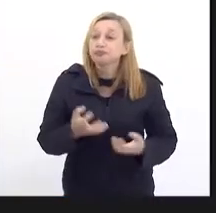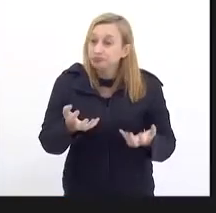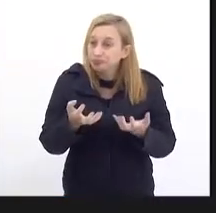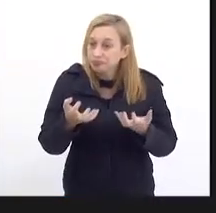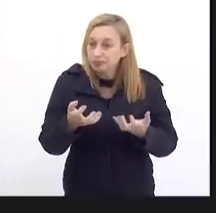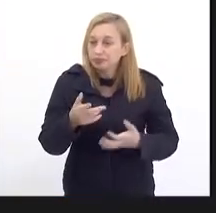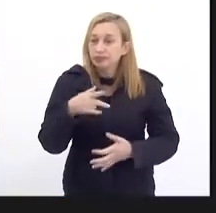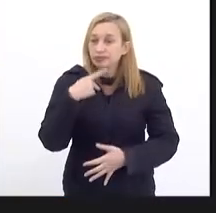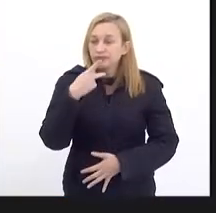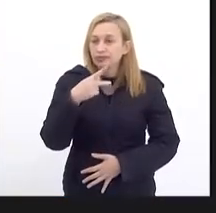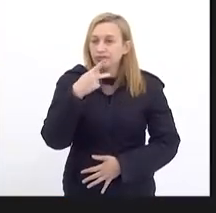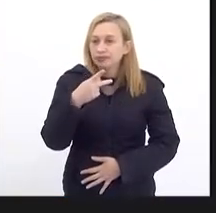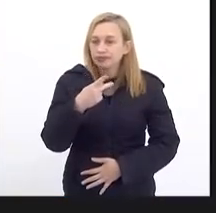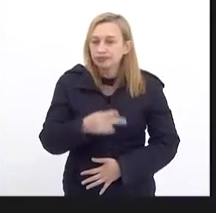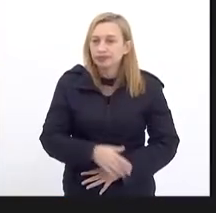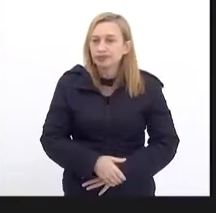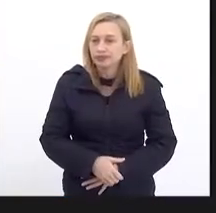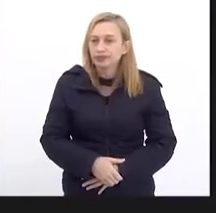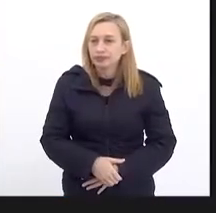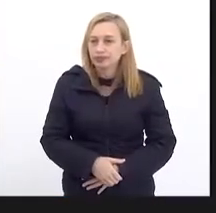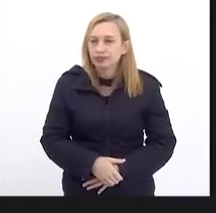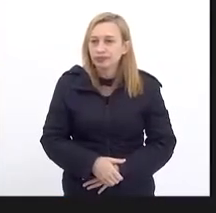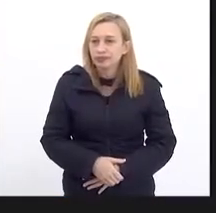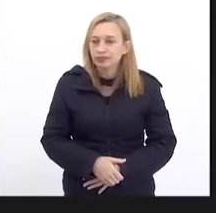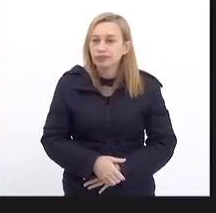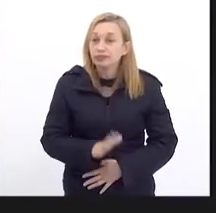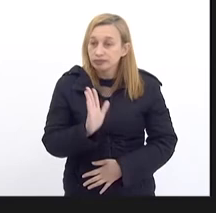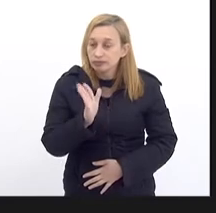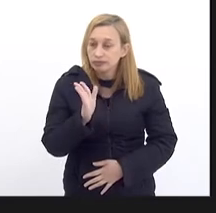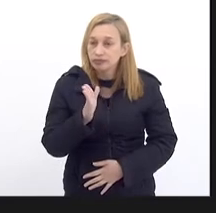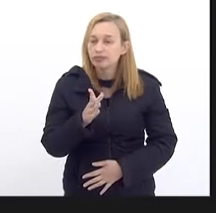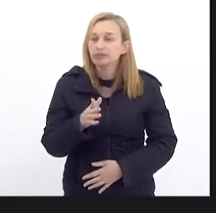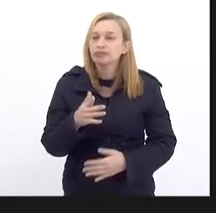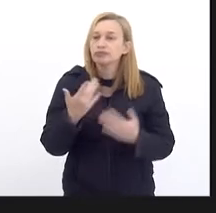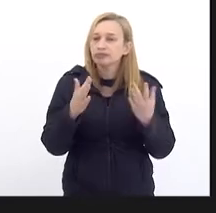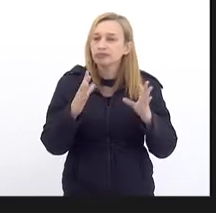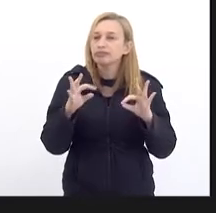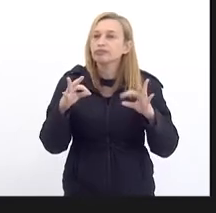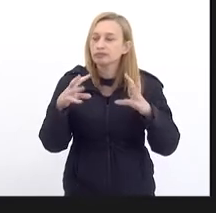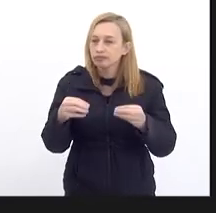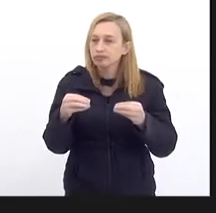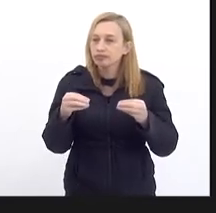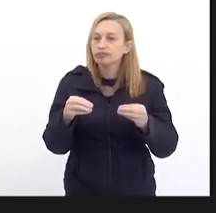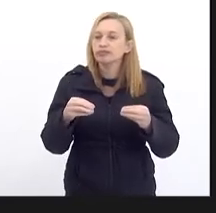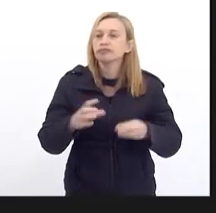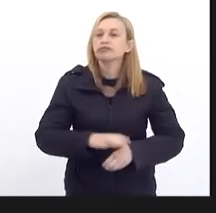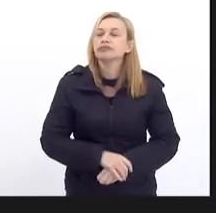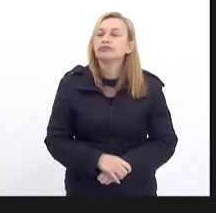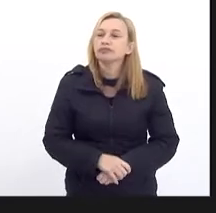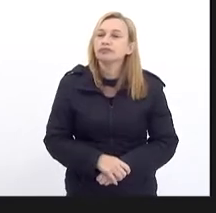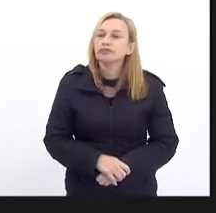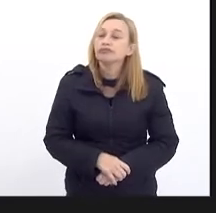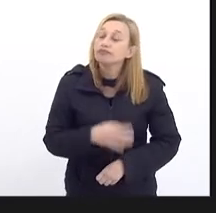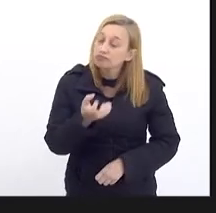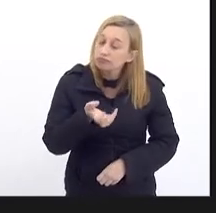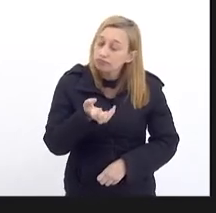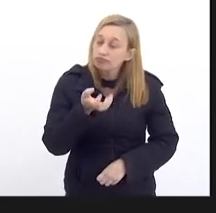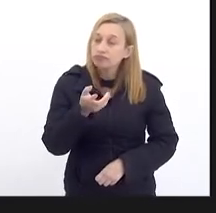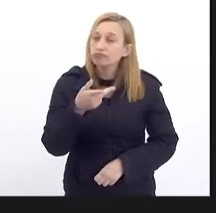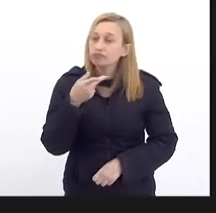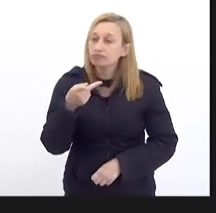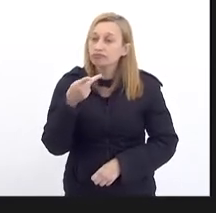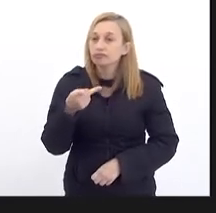queria Colocar Eu já Cumprimentei Todos Presentes O que eu queria